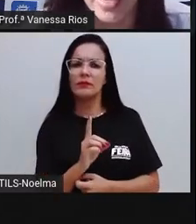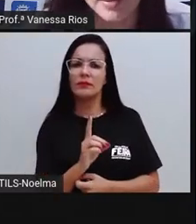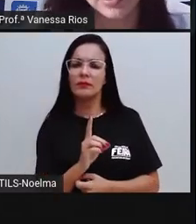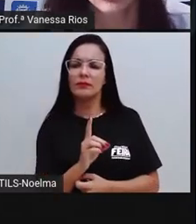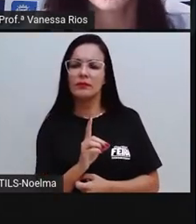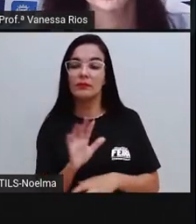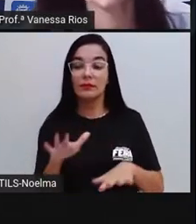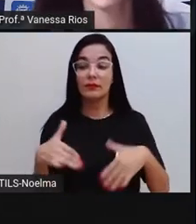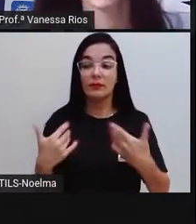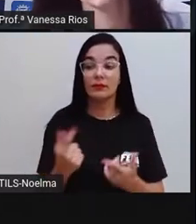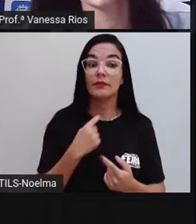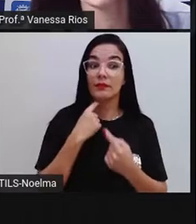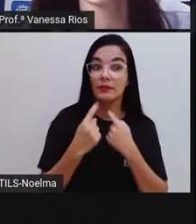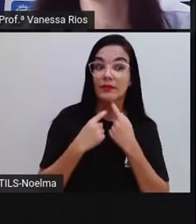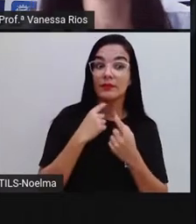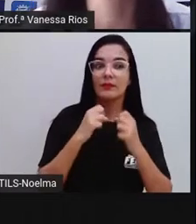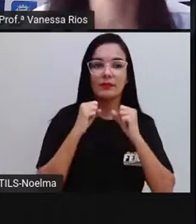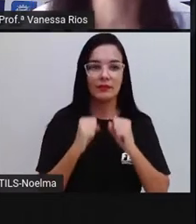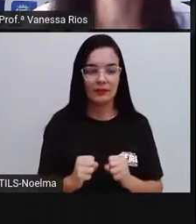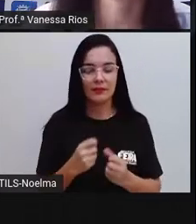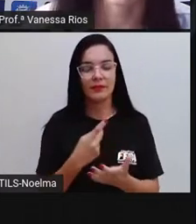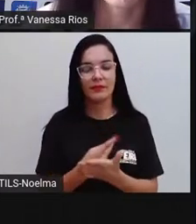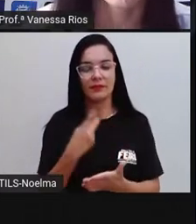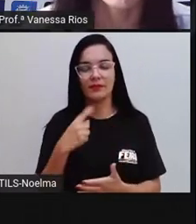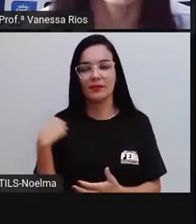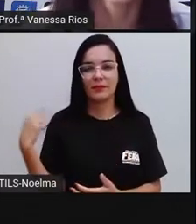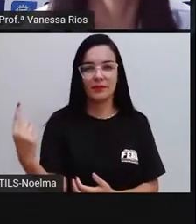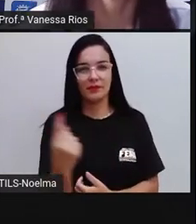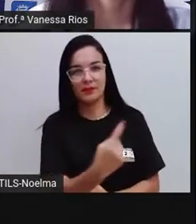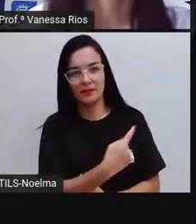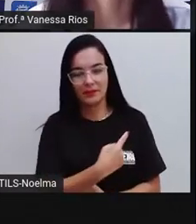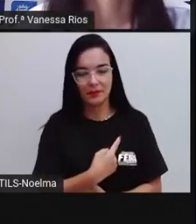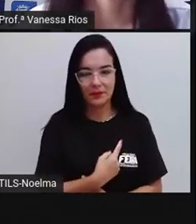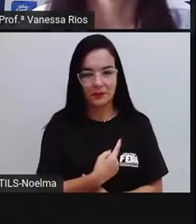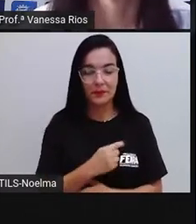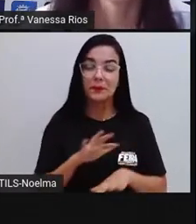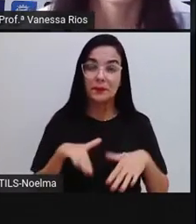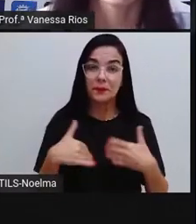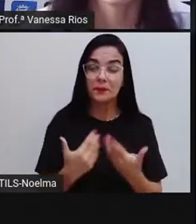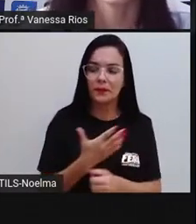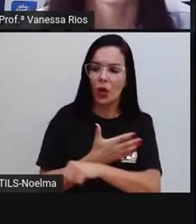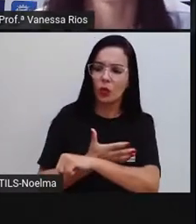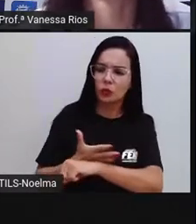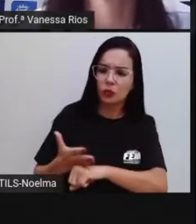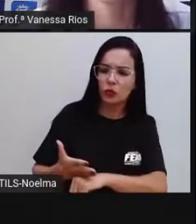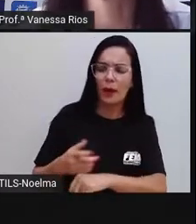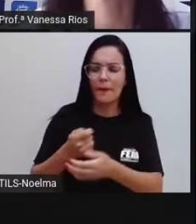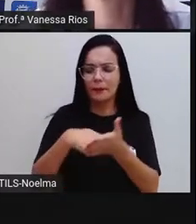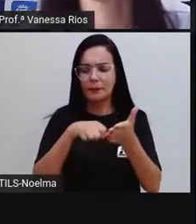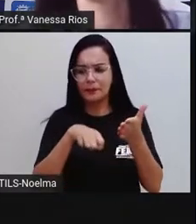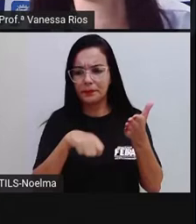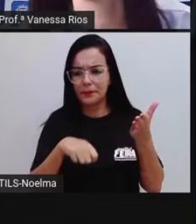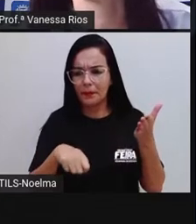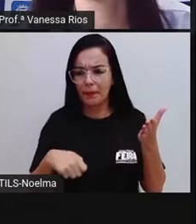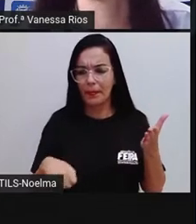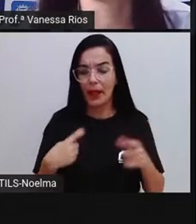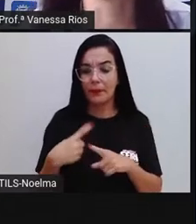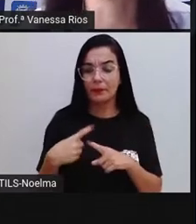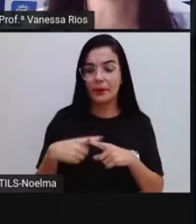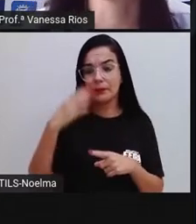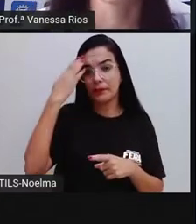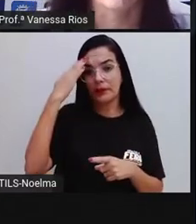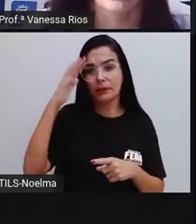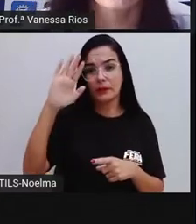É uma dúvida que pode acontecer com todos nós, né? No costume de escrever, principalmente porque temos aí